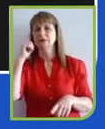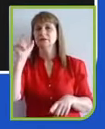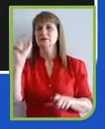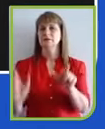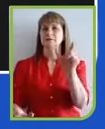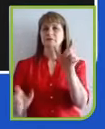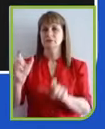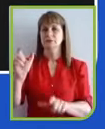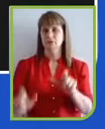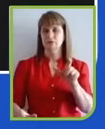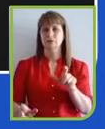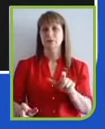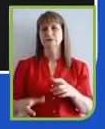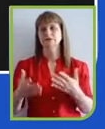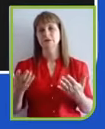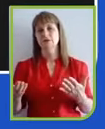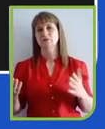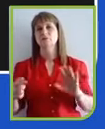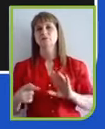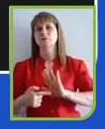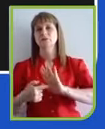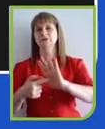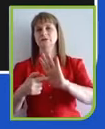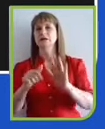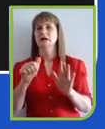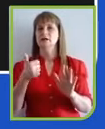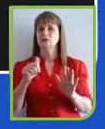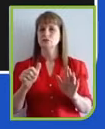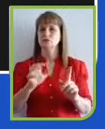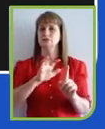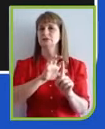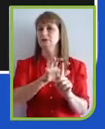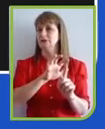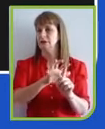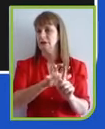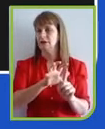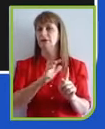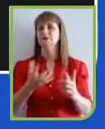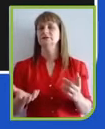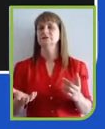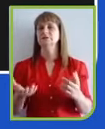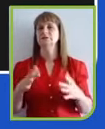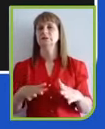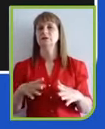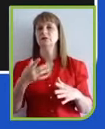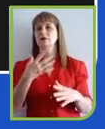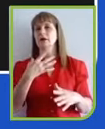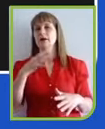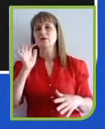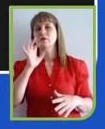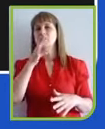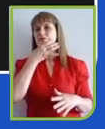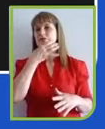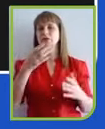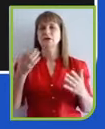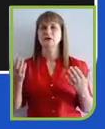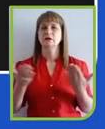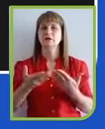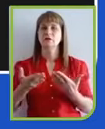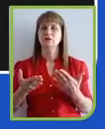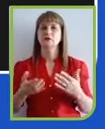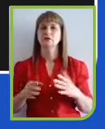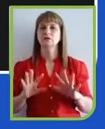panorâmica. Obviamente, partir desta conversa de hoje, todo mundo terá